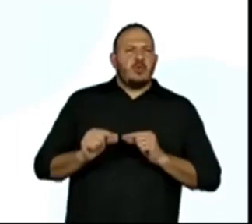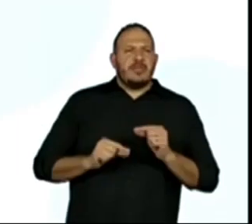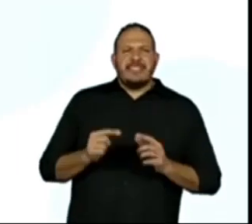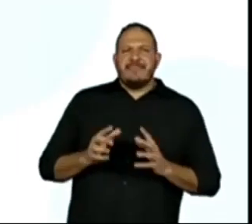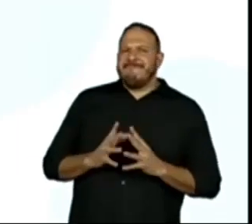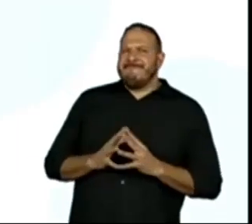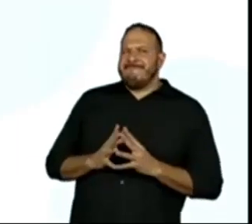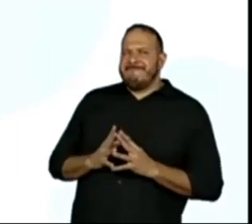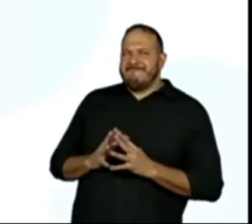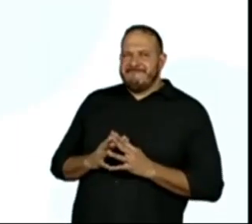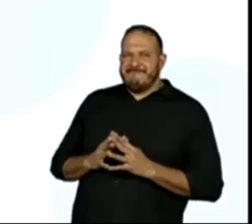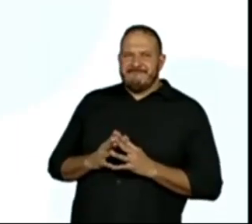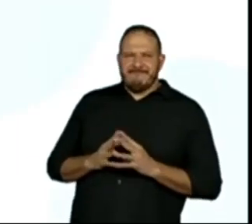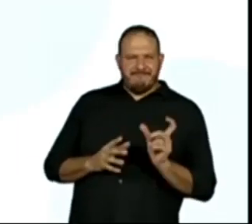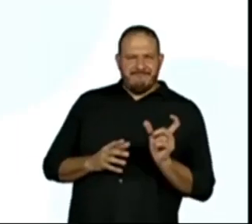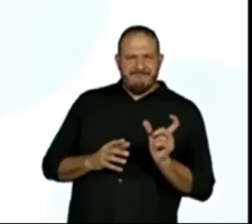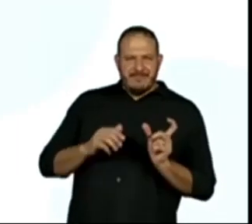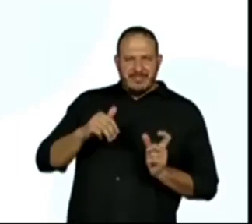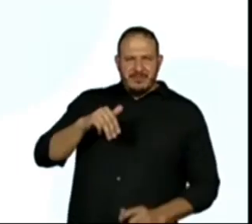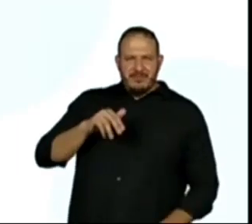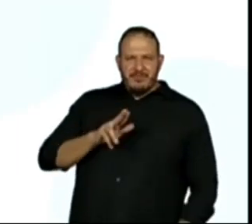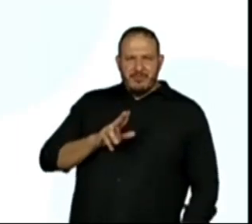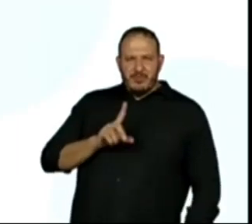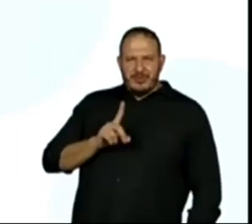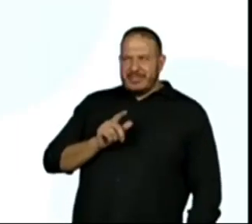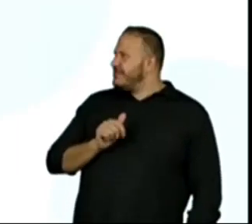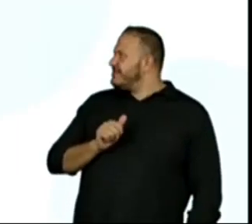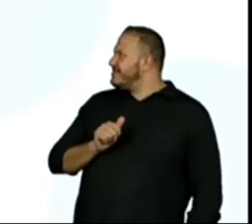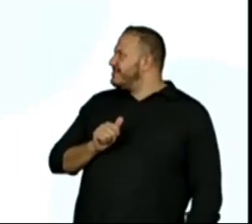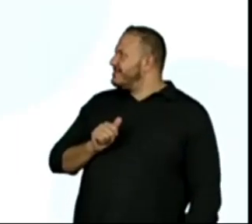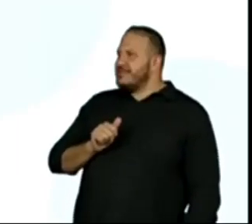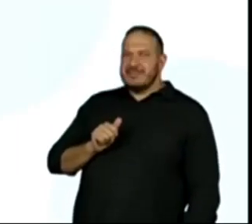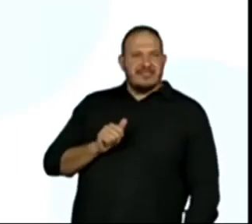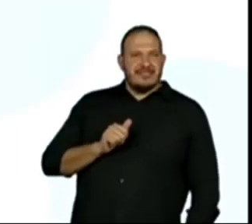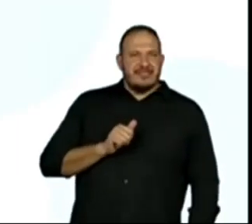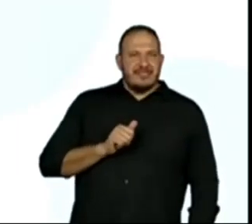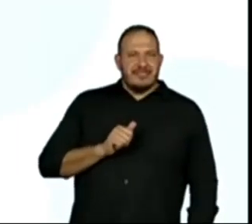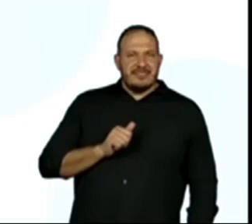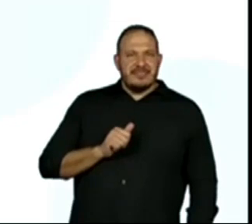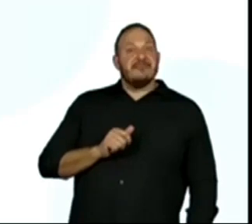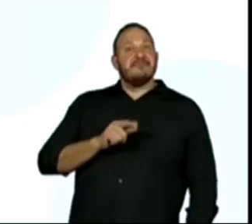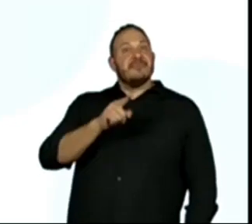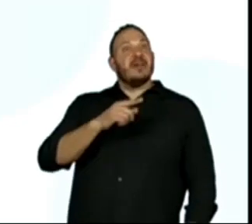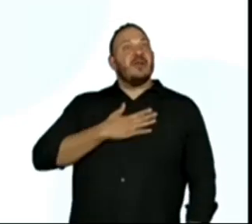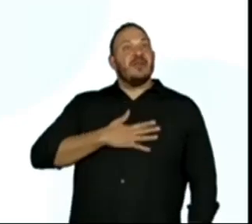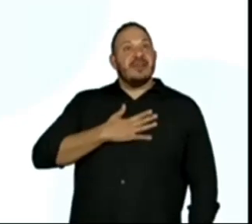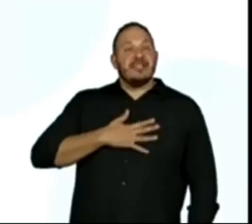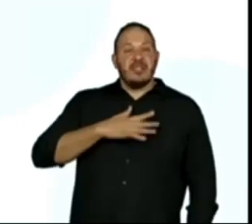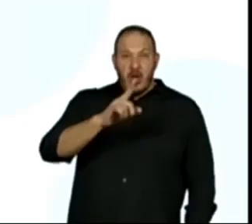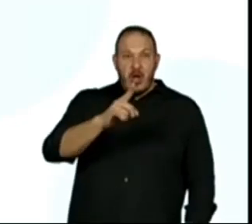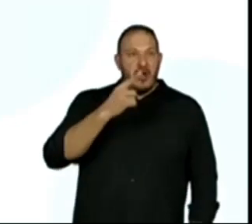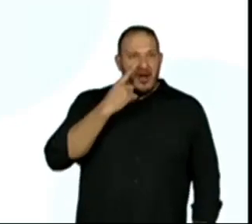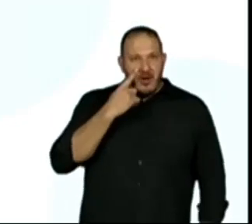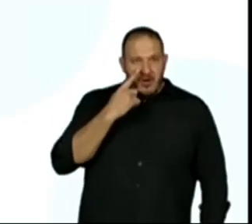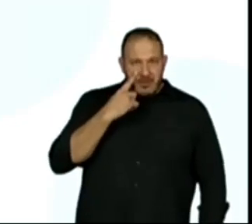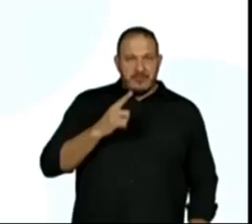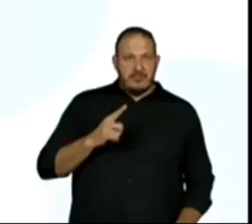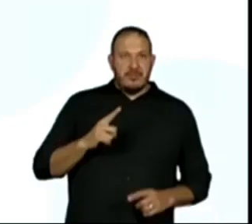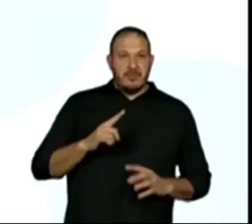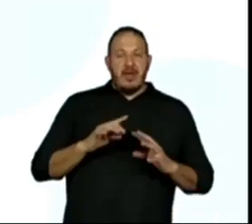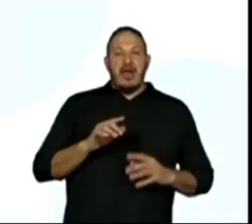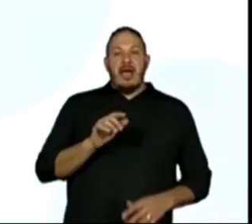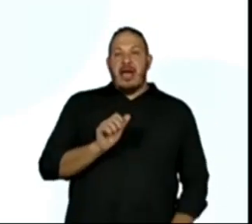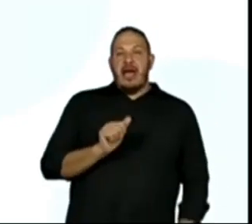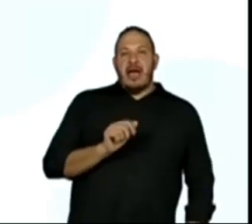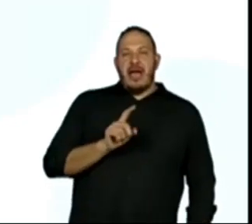Muda, não está? Mudas? Não. Boa ideia. Adorei. Olha só. Quando adulto, quer dizer,